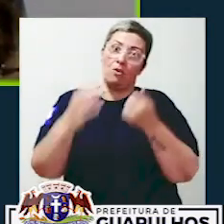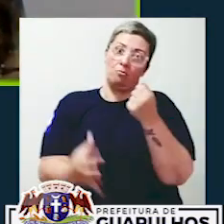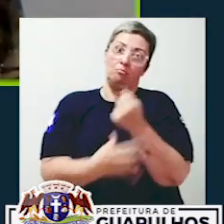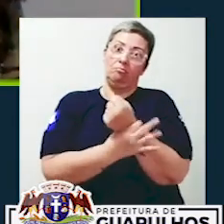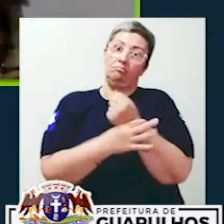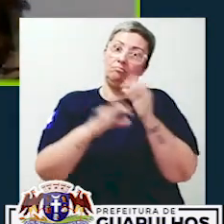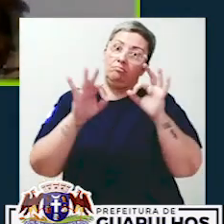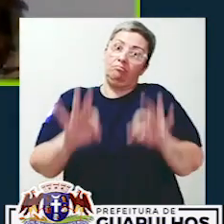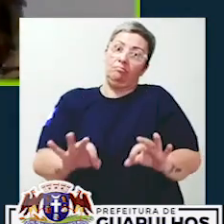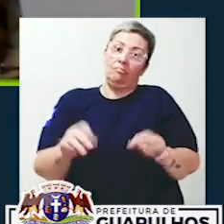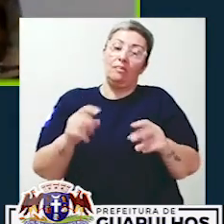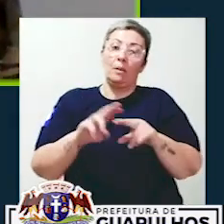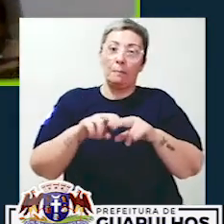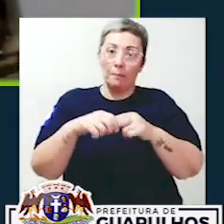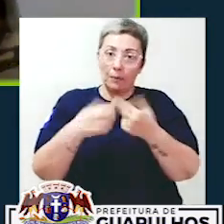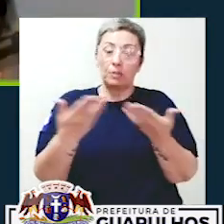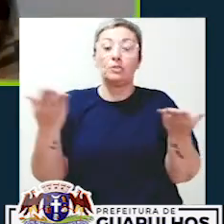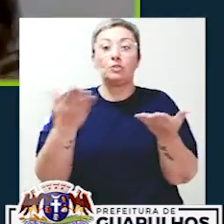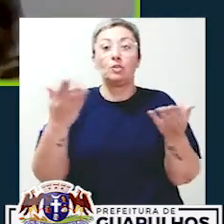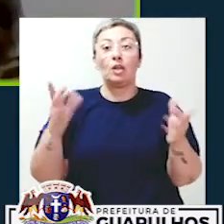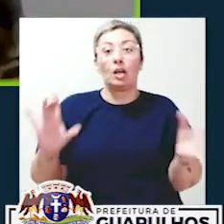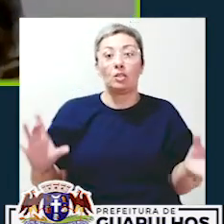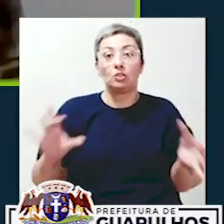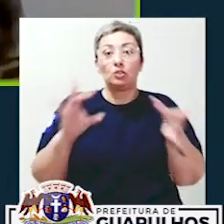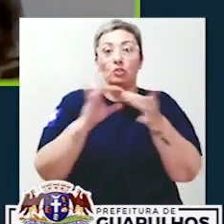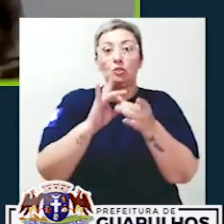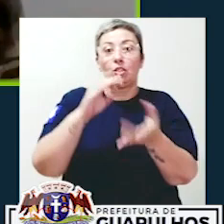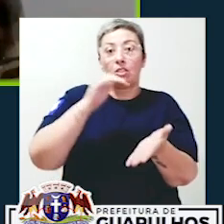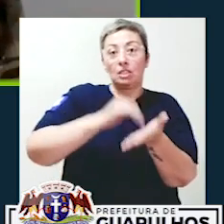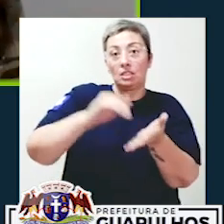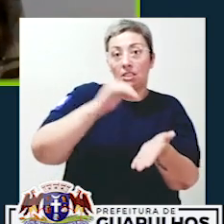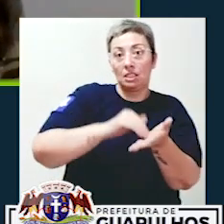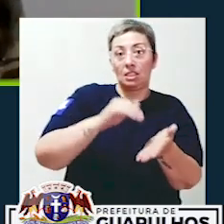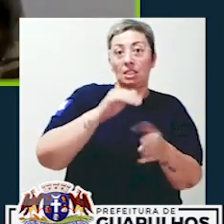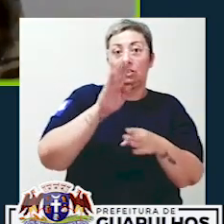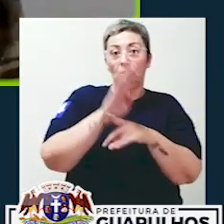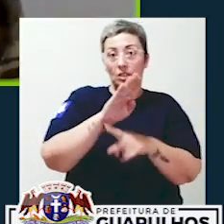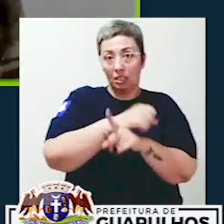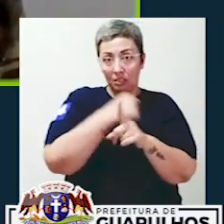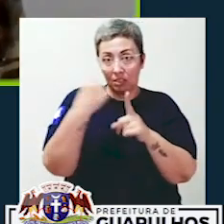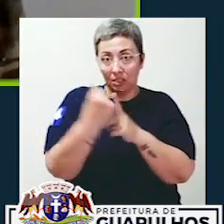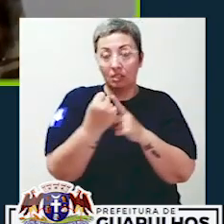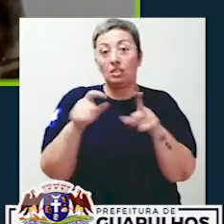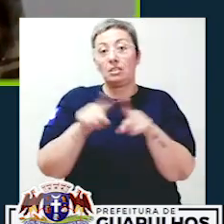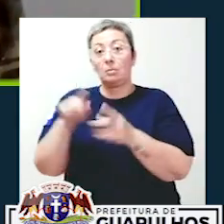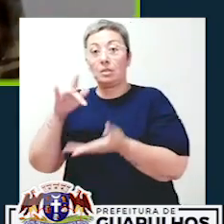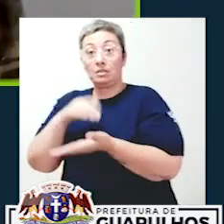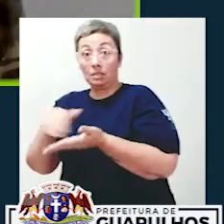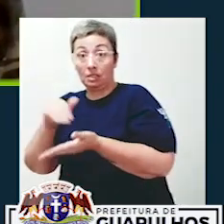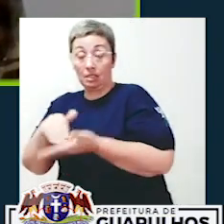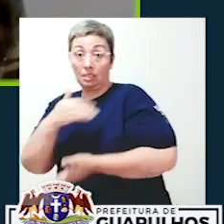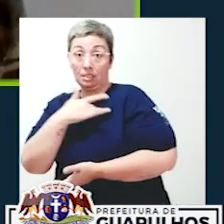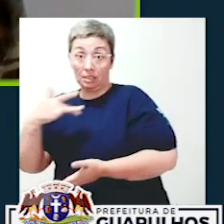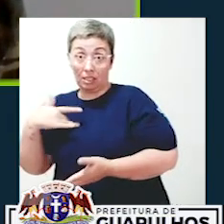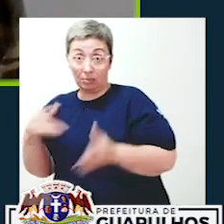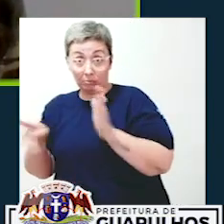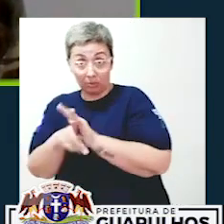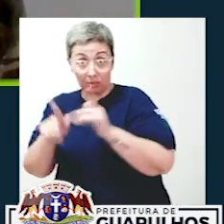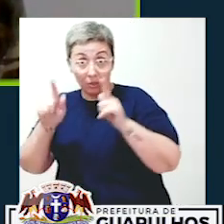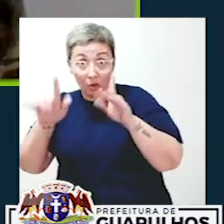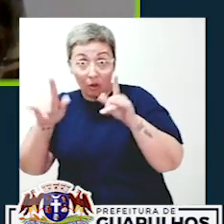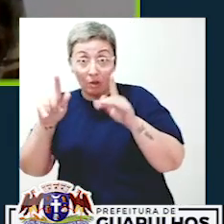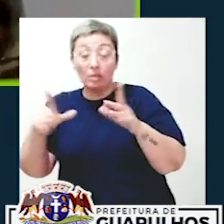mais seguro, né, Rita? Justamente. E por meio da ação conjunta entre as Secretarias de Assistência Social e de Saúde